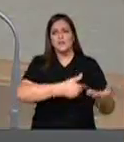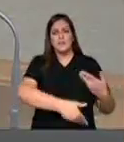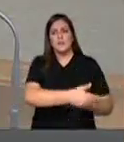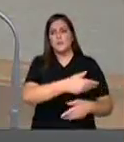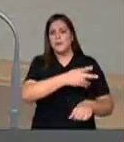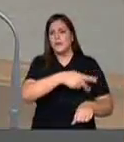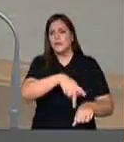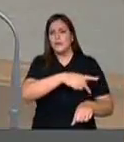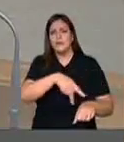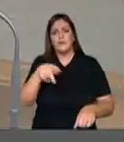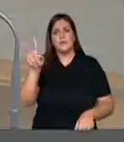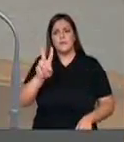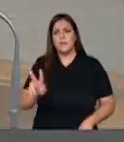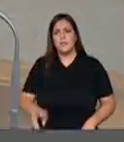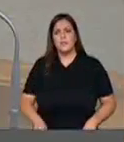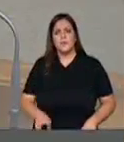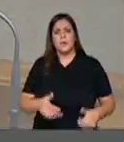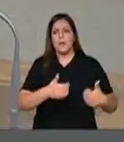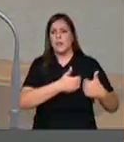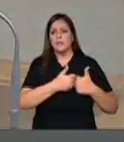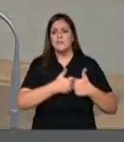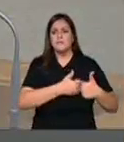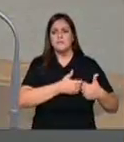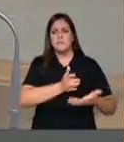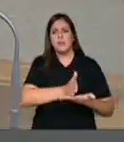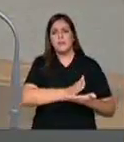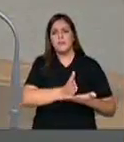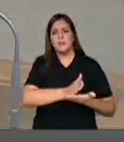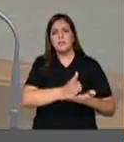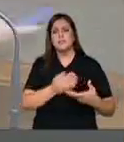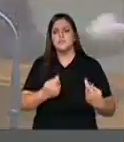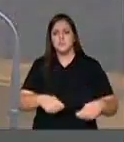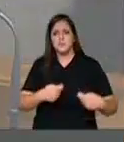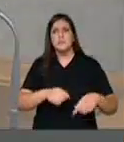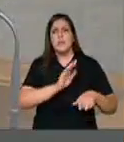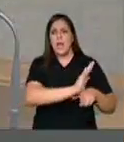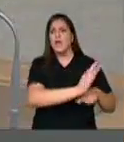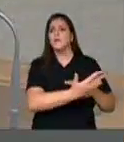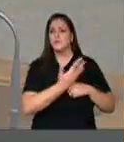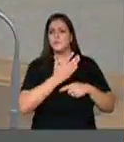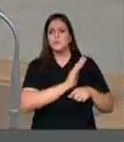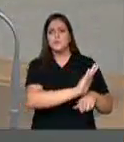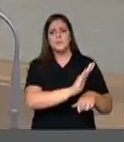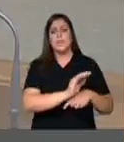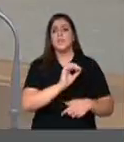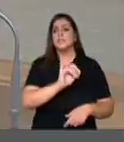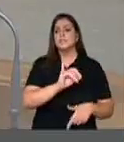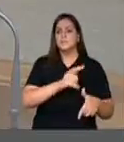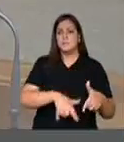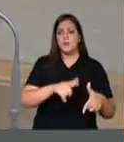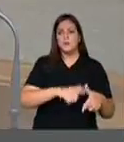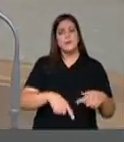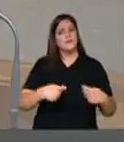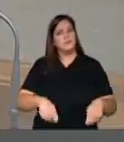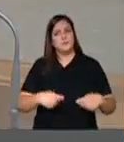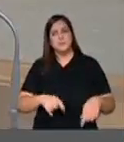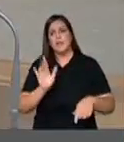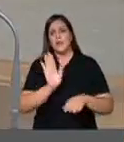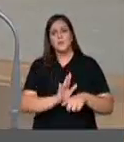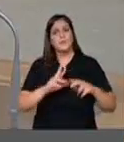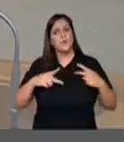parceiros de fronteira e que devem ser ajudados em suas crises de humanidade?